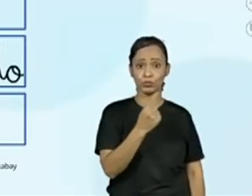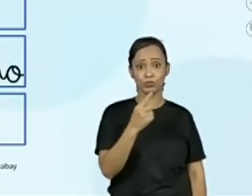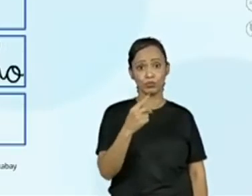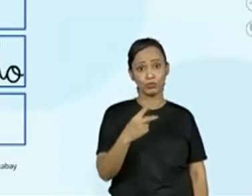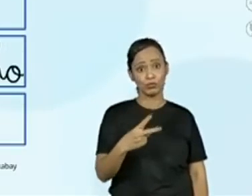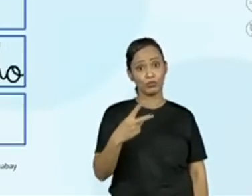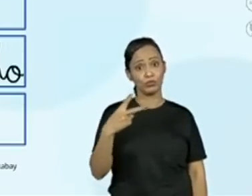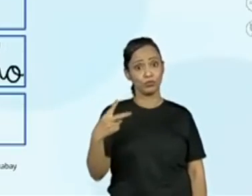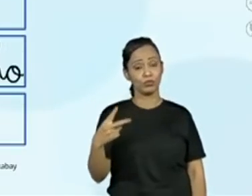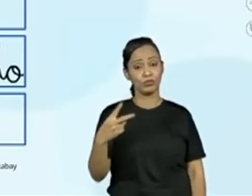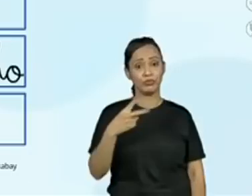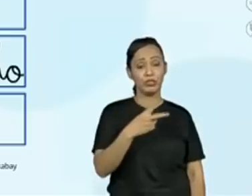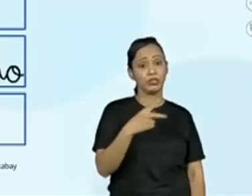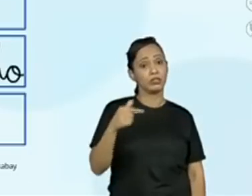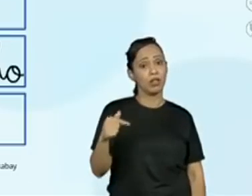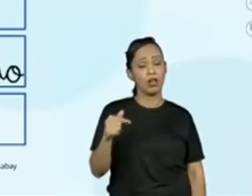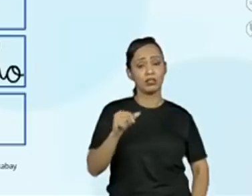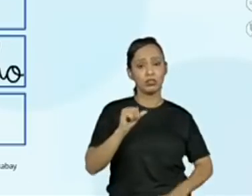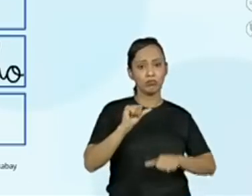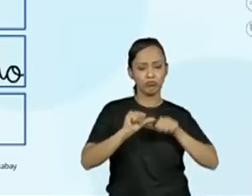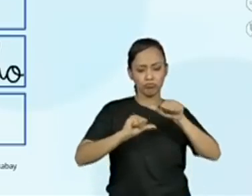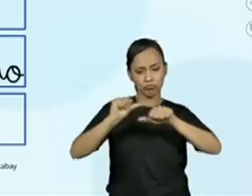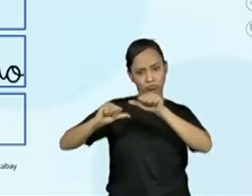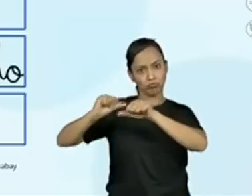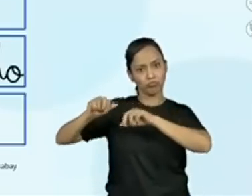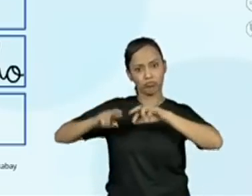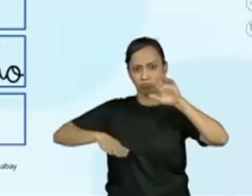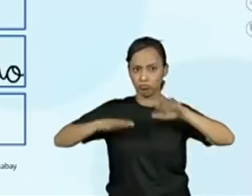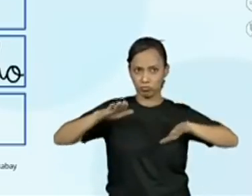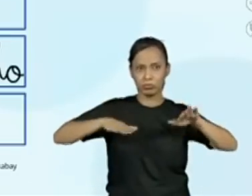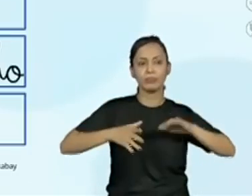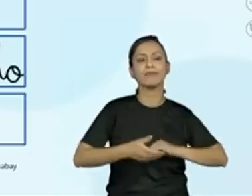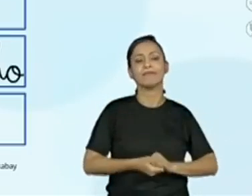Tenho o número seguinte. Isso.